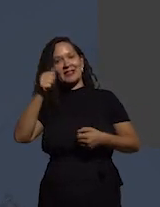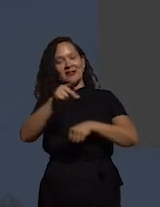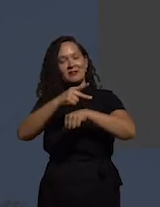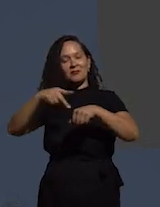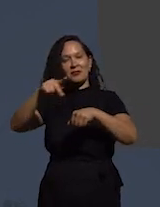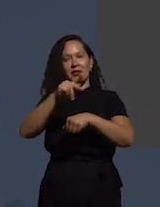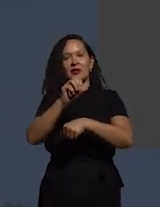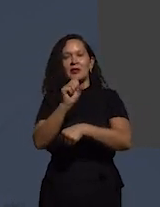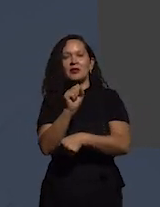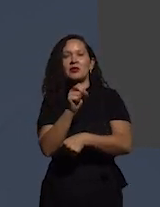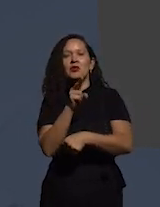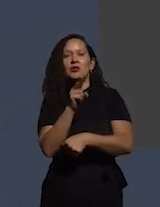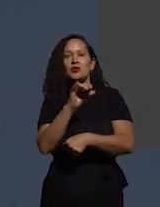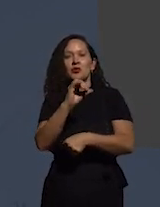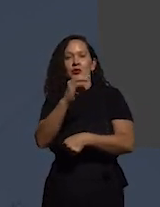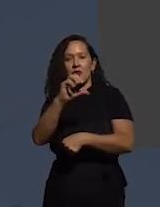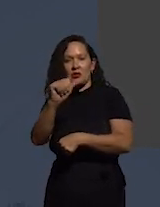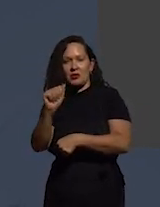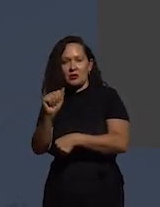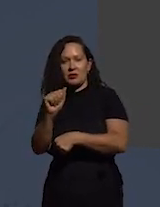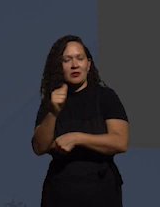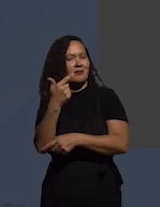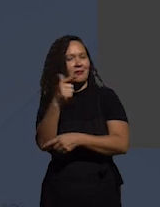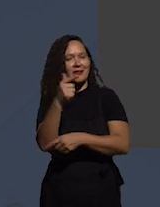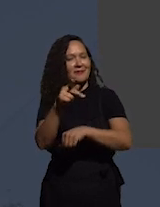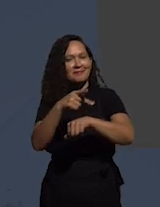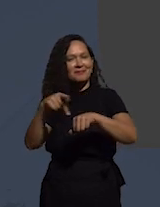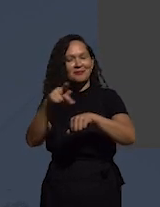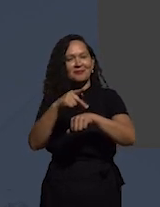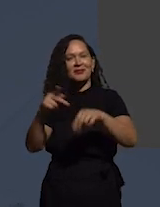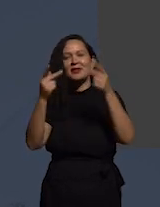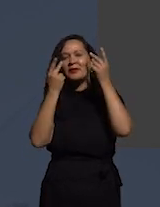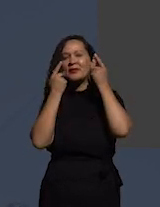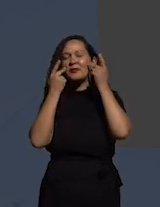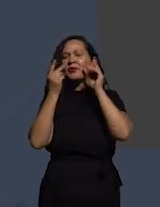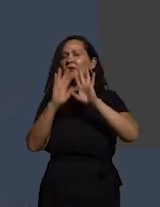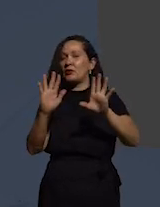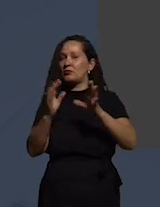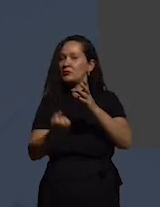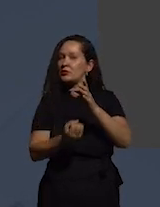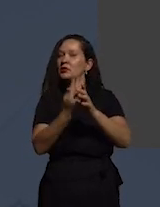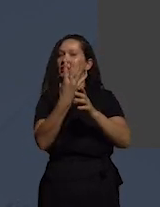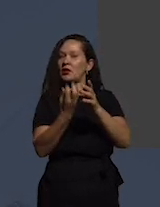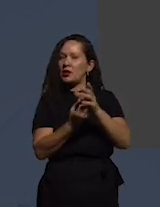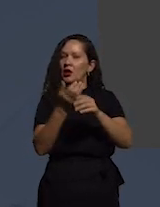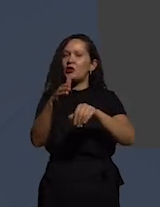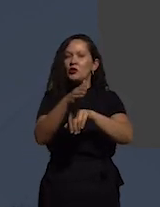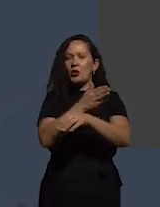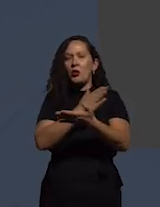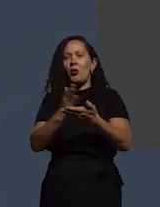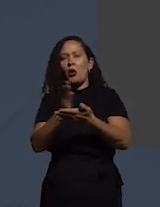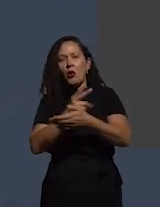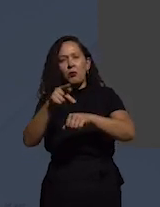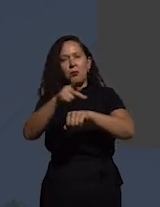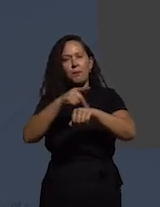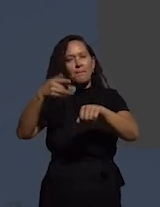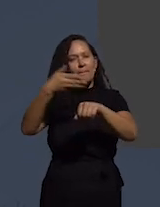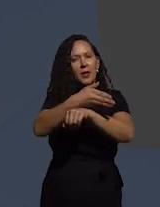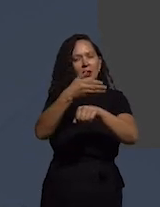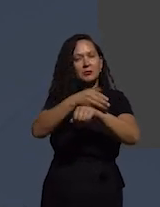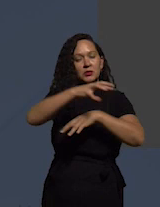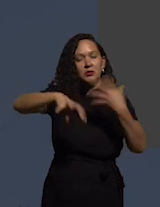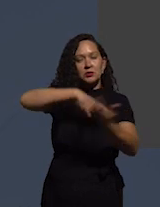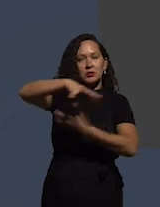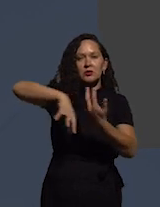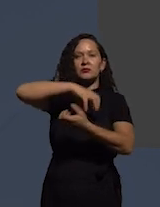foi um país natural ele foi criado por algumas intervenções da revolução